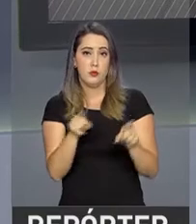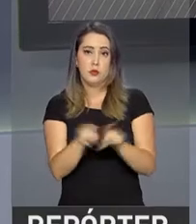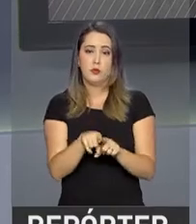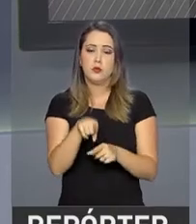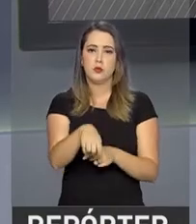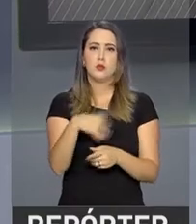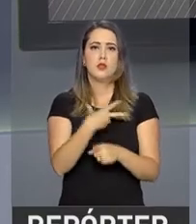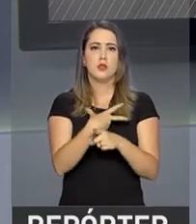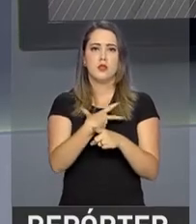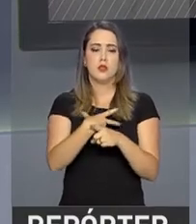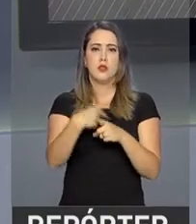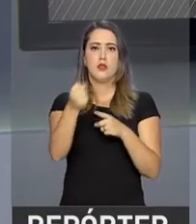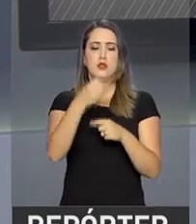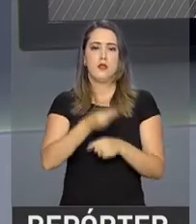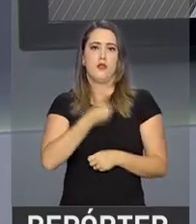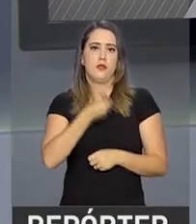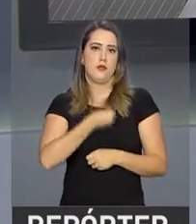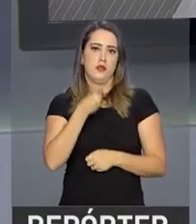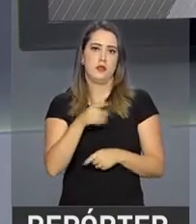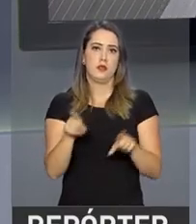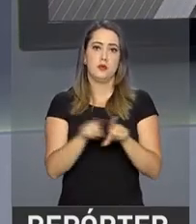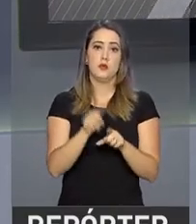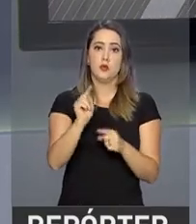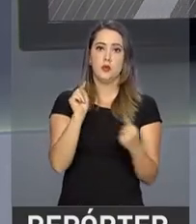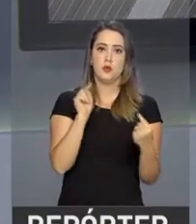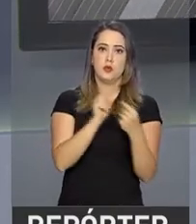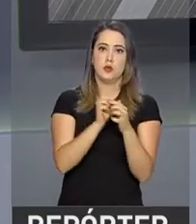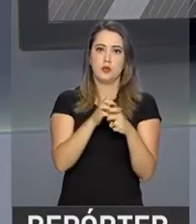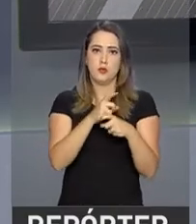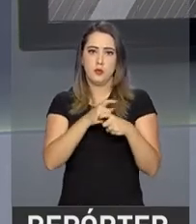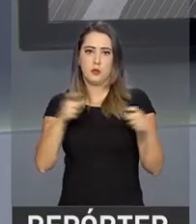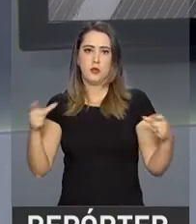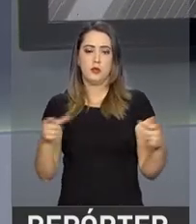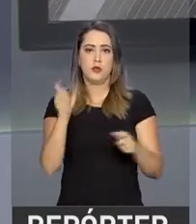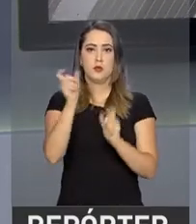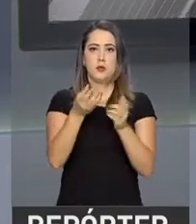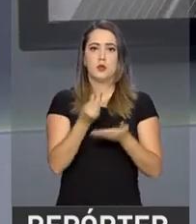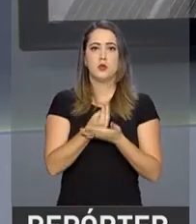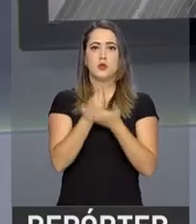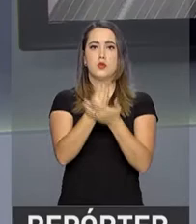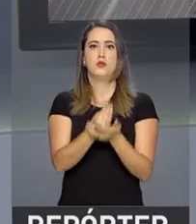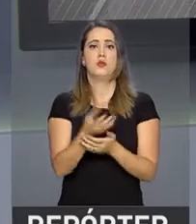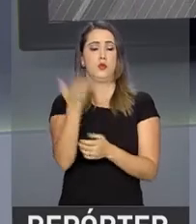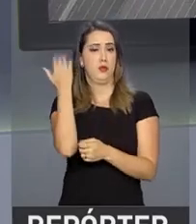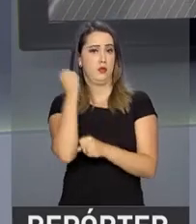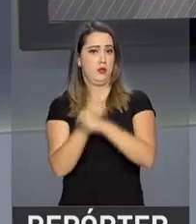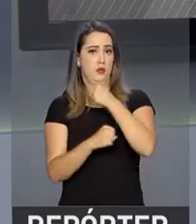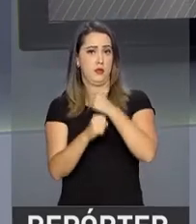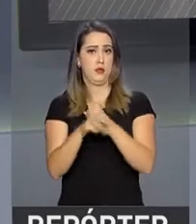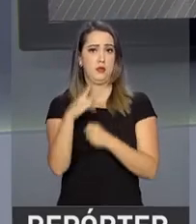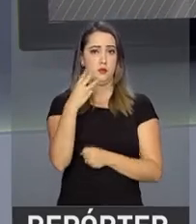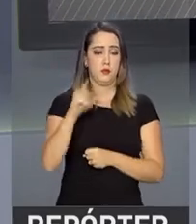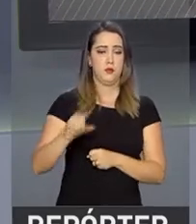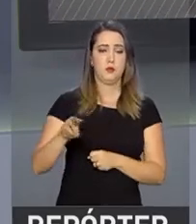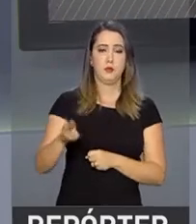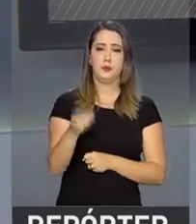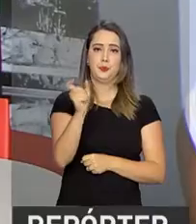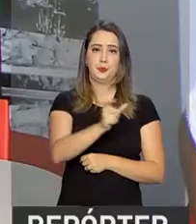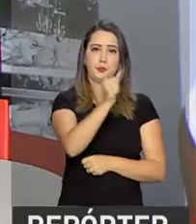lançou uma nova campanha. A meta é ampliar o número de doadores que, no ano passado, chegou a 3 milhões de pessoas.